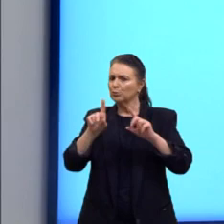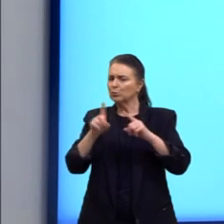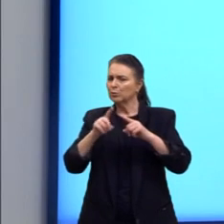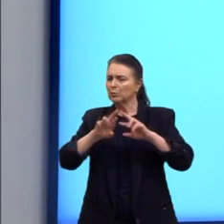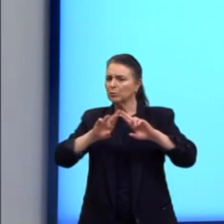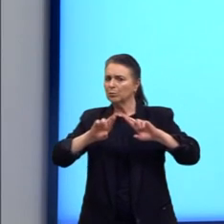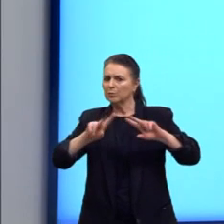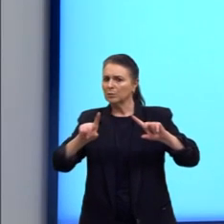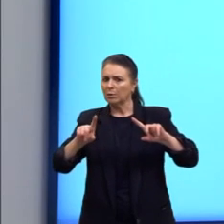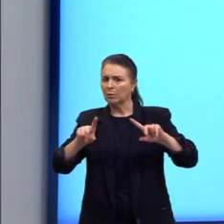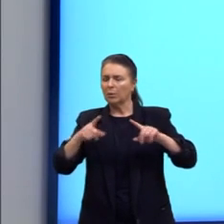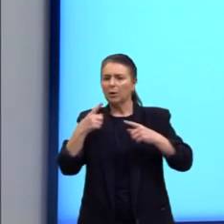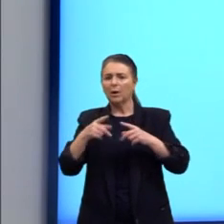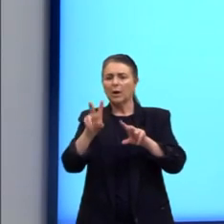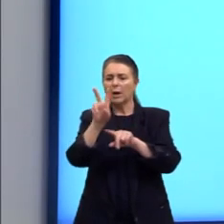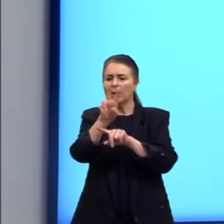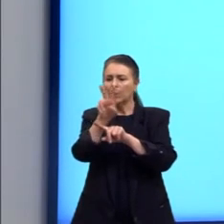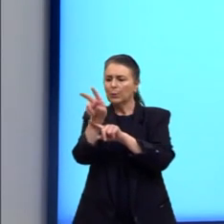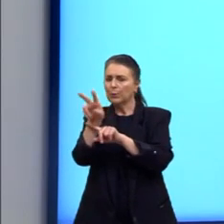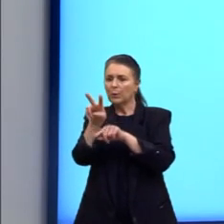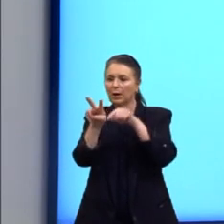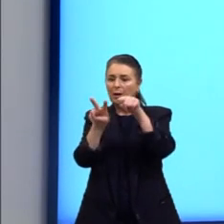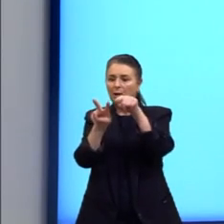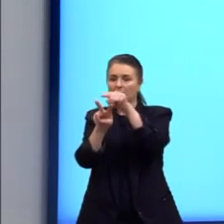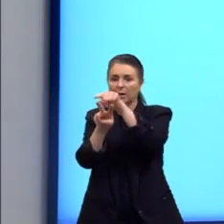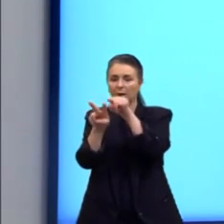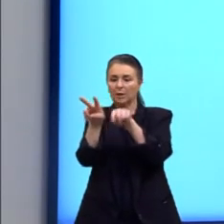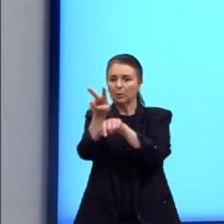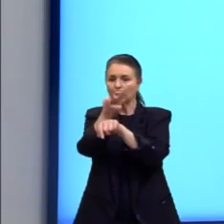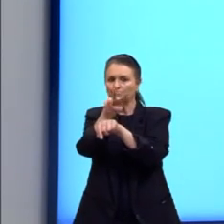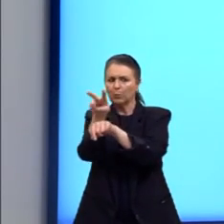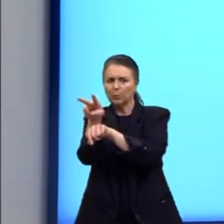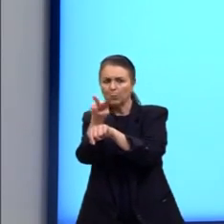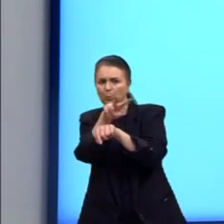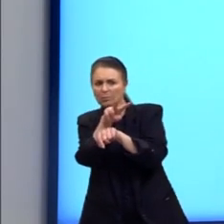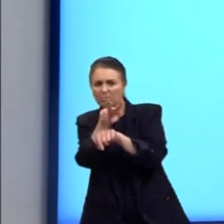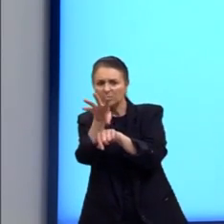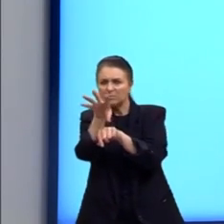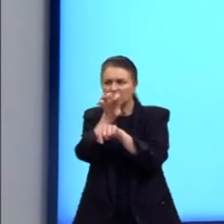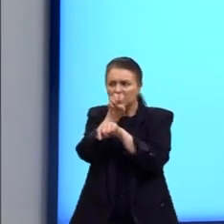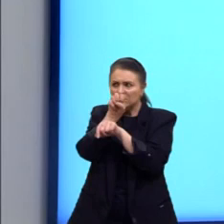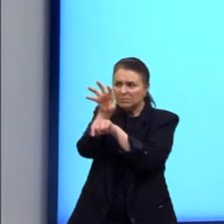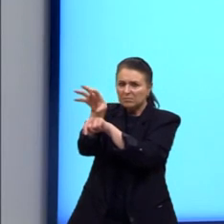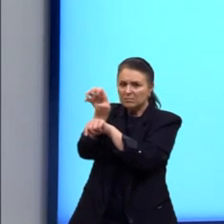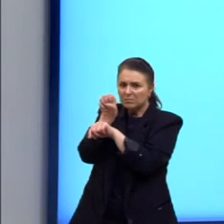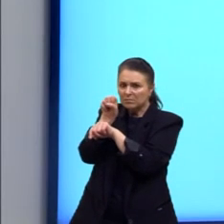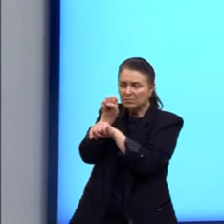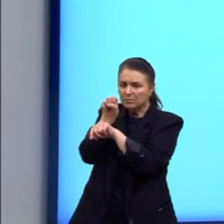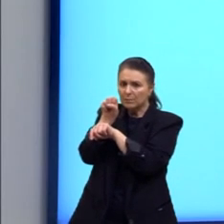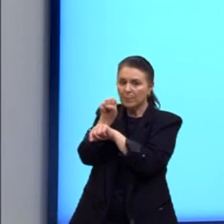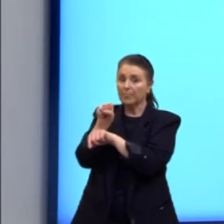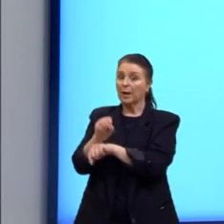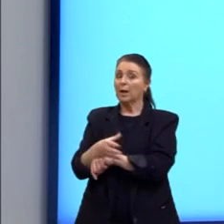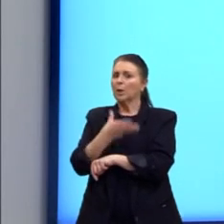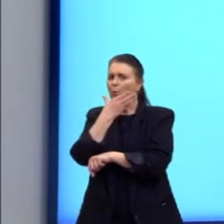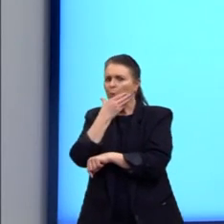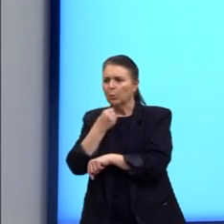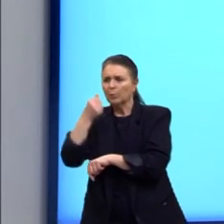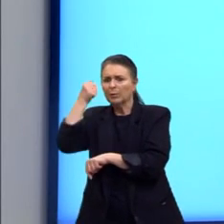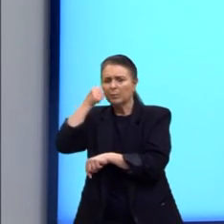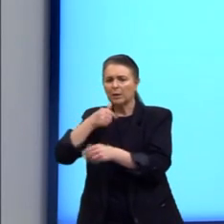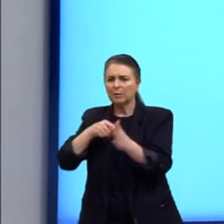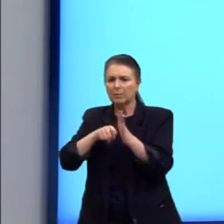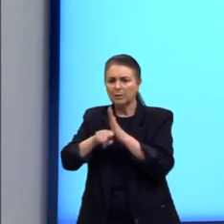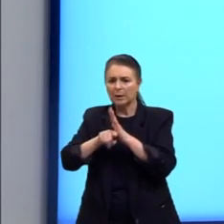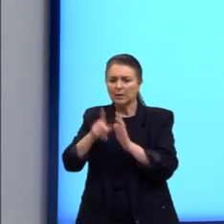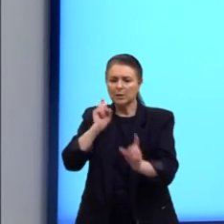necessárias porque o inseto fareja suas vítimas usando as antenas. Os cientistas descobriram como